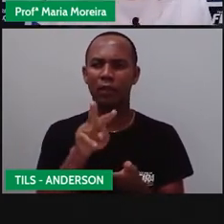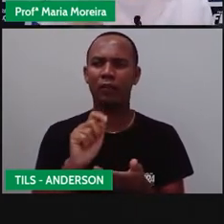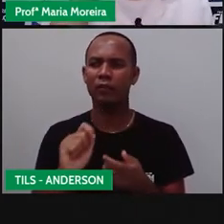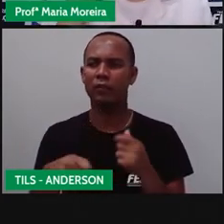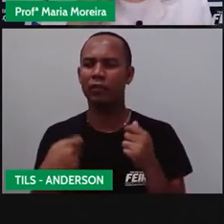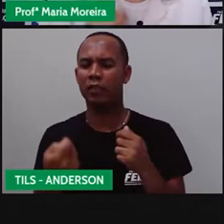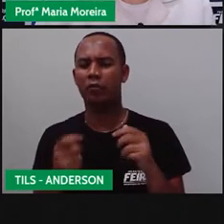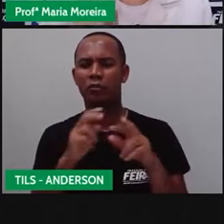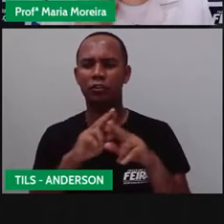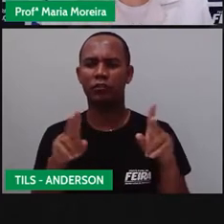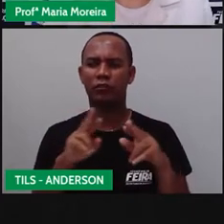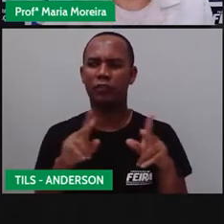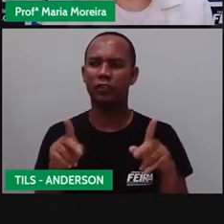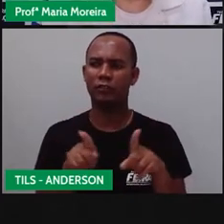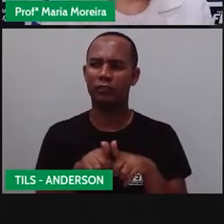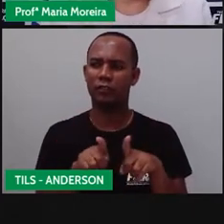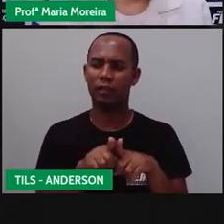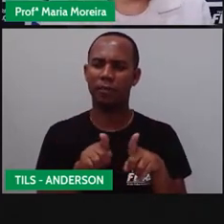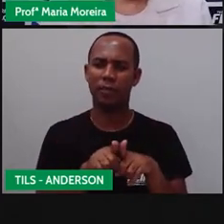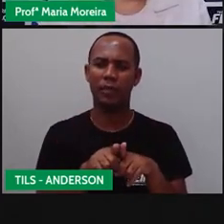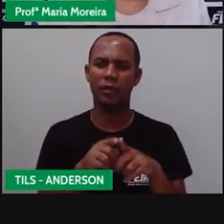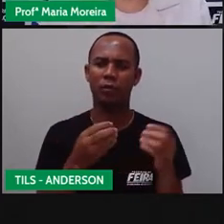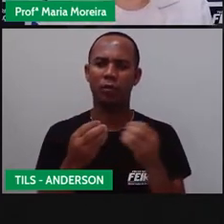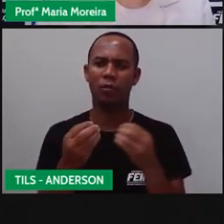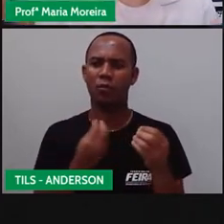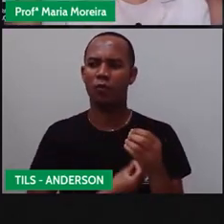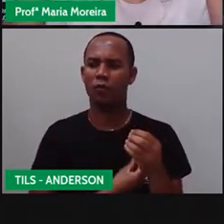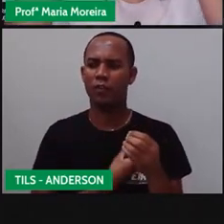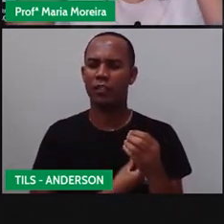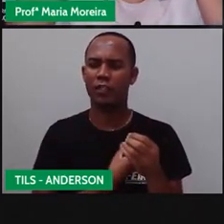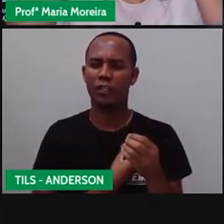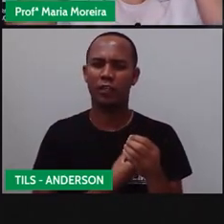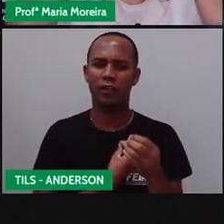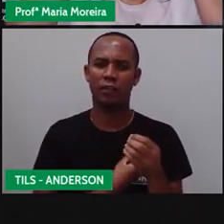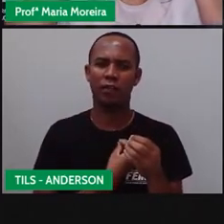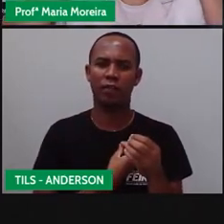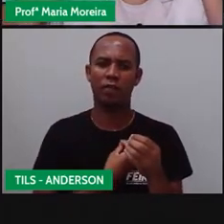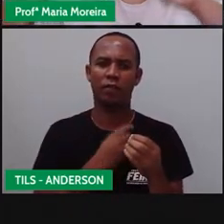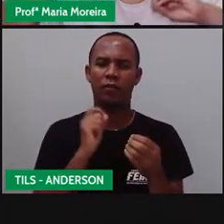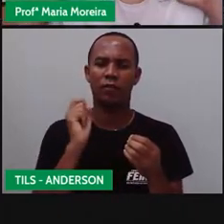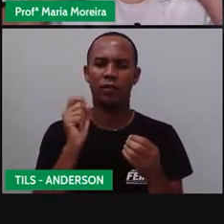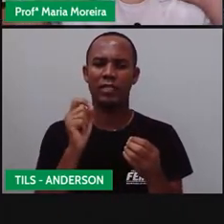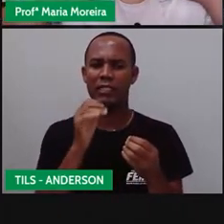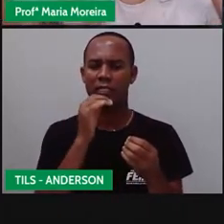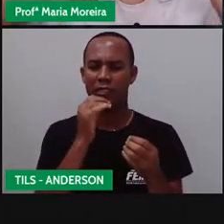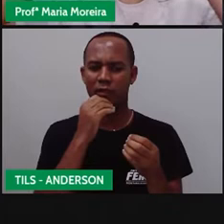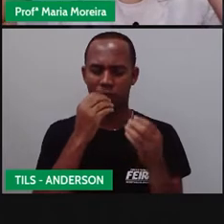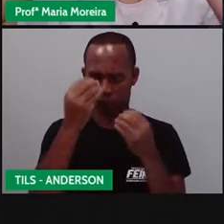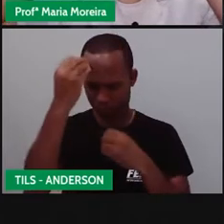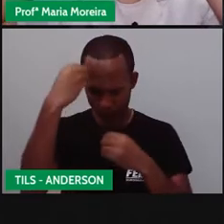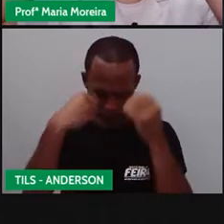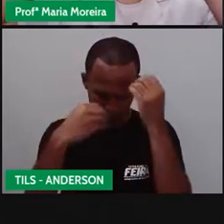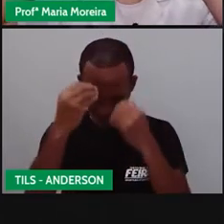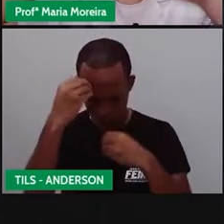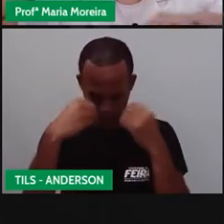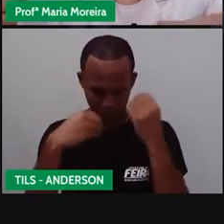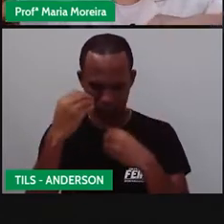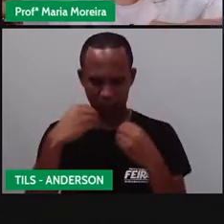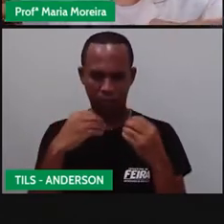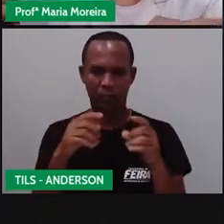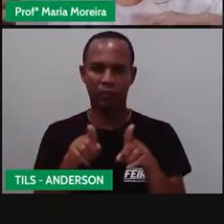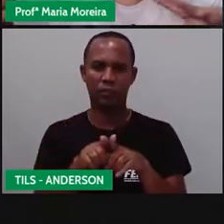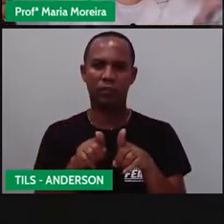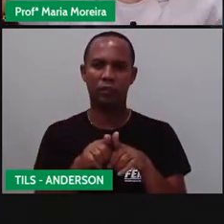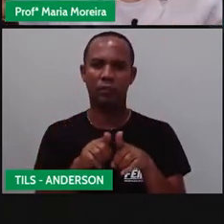Então, vários símbolos vão aparecendo aí no decorrer da nossa vida. E a gente vai o quê? Interiorizando, guardando aqui. Lembra que a gente falou do nosso